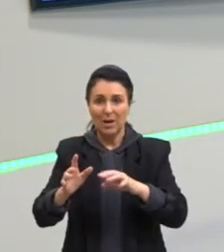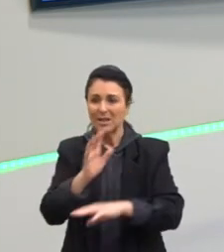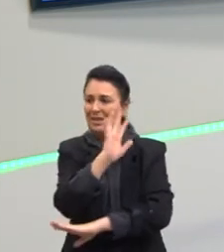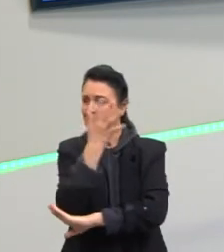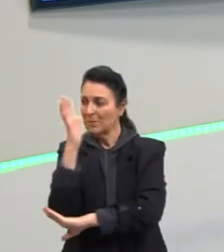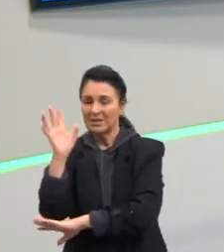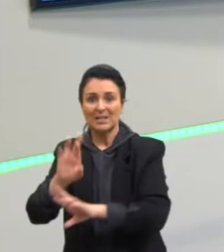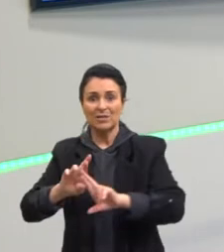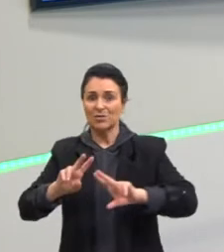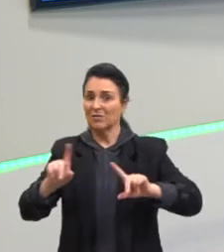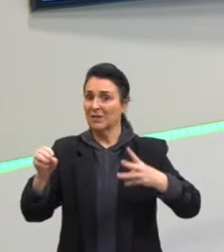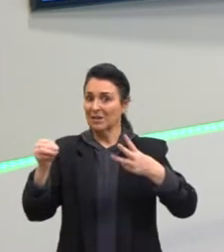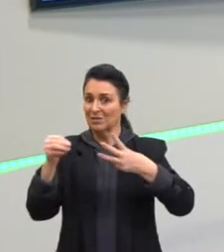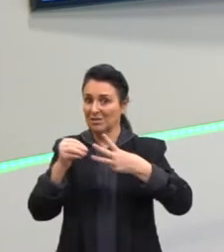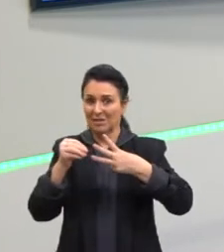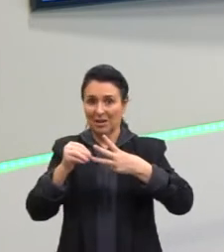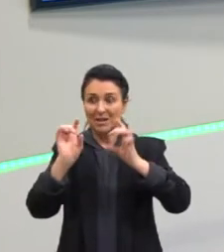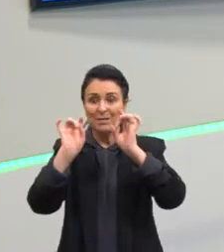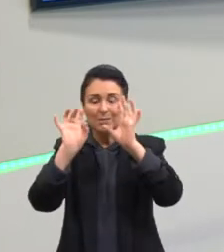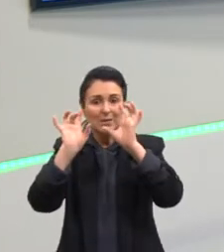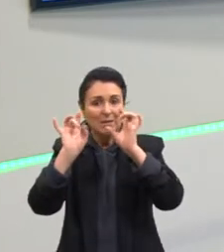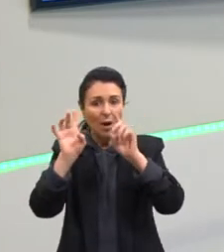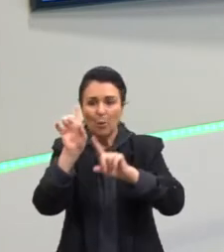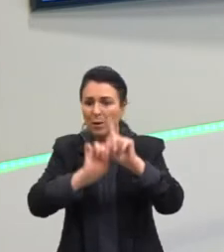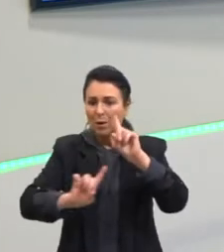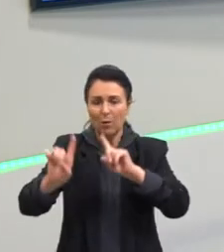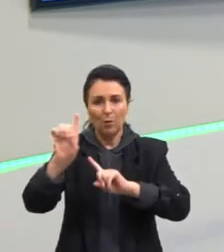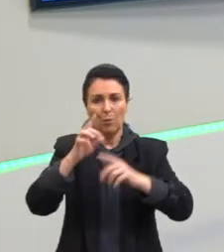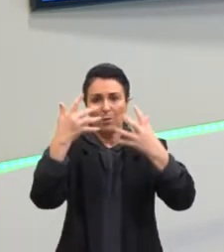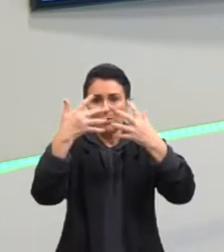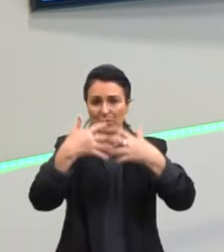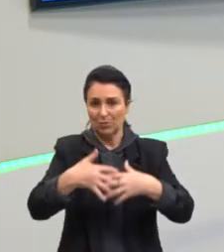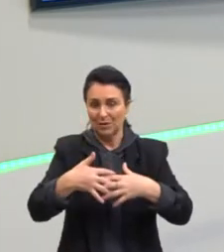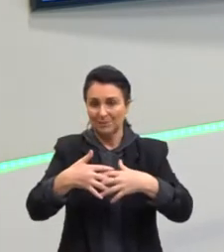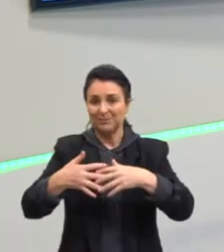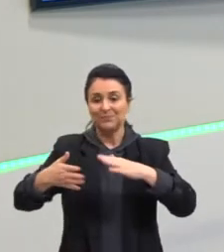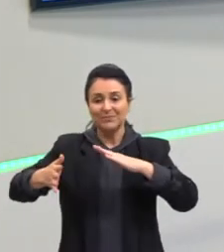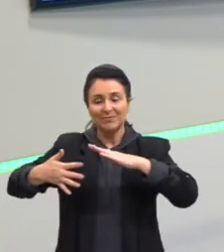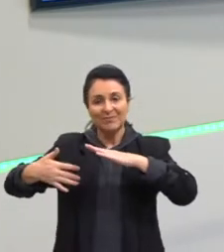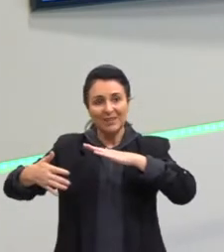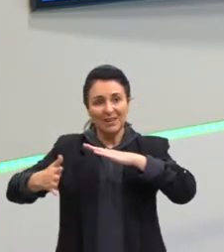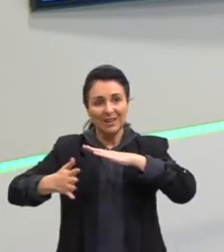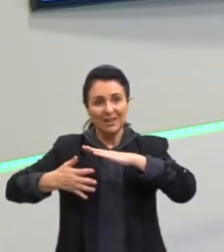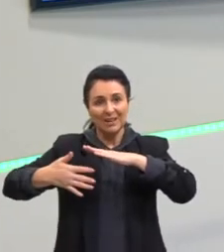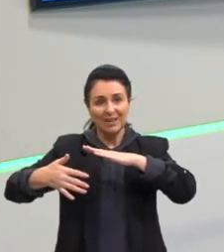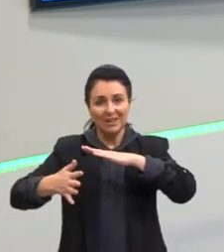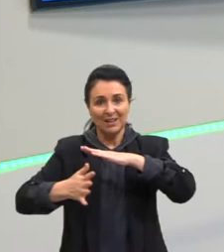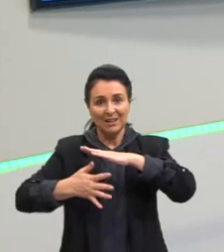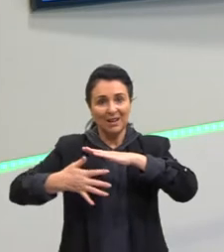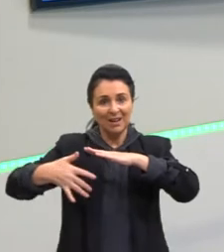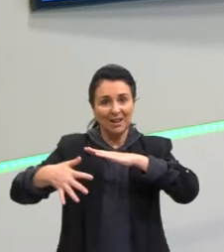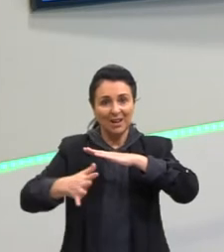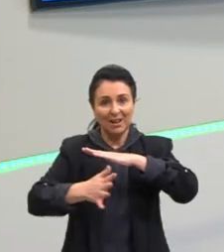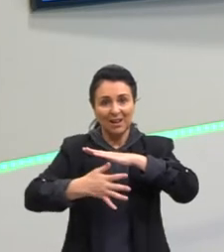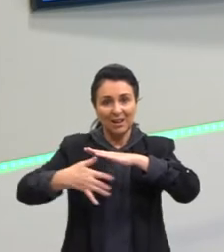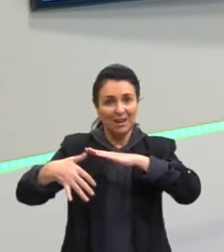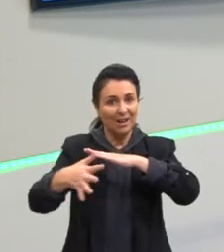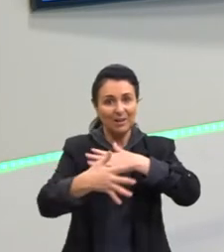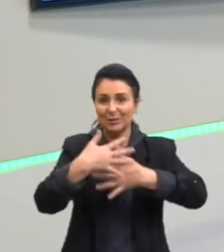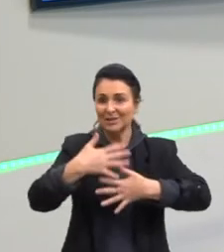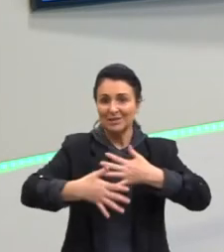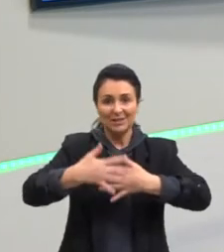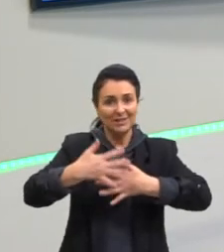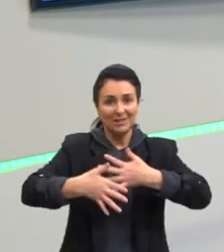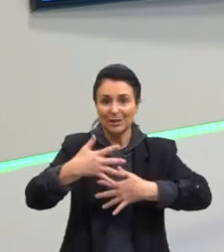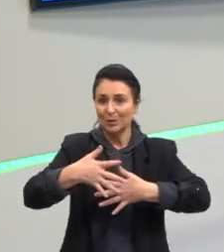E especializadas para determinadas funções. As algas já não, né? Elas não têm tecidos verdadeiros, porque as células